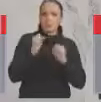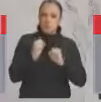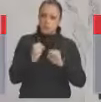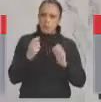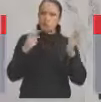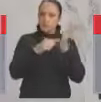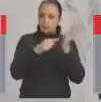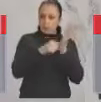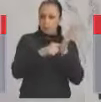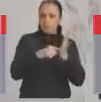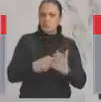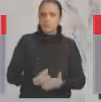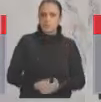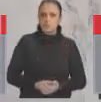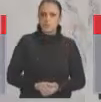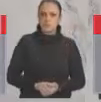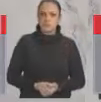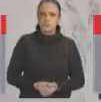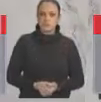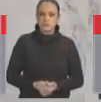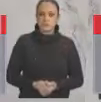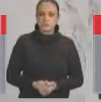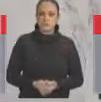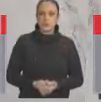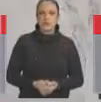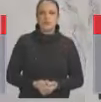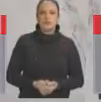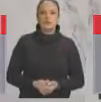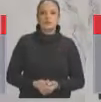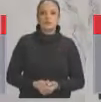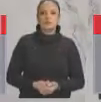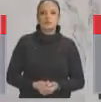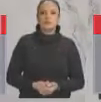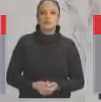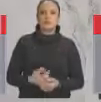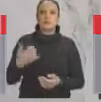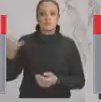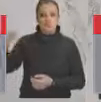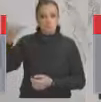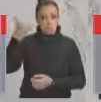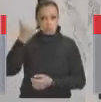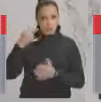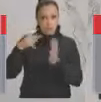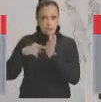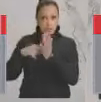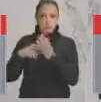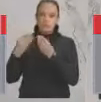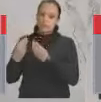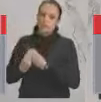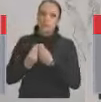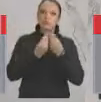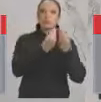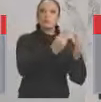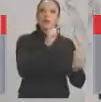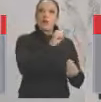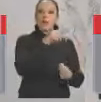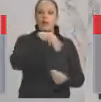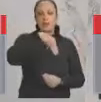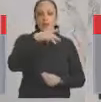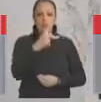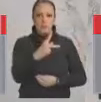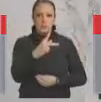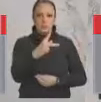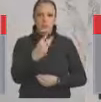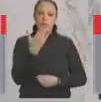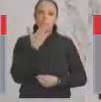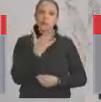as redes sociais do nosso mandato, mas o telefone, nós vamos encaminhar ao Ministério Público todas as denúncias pedindo providências.